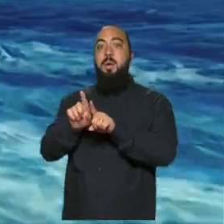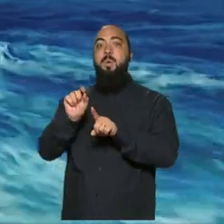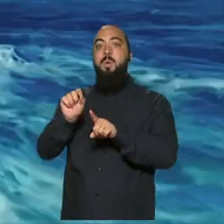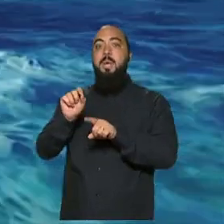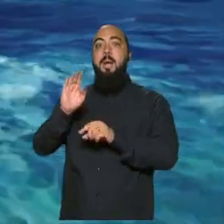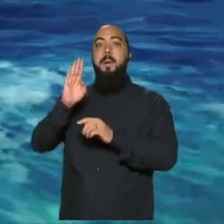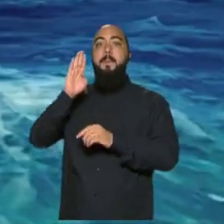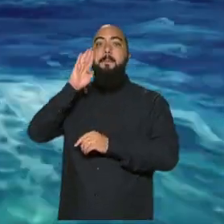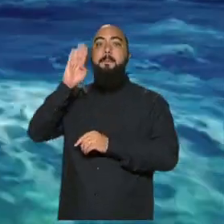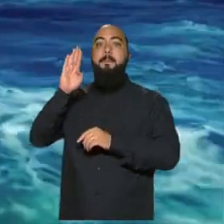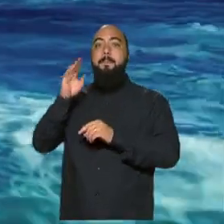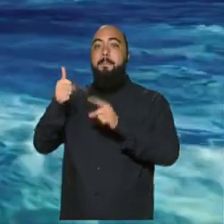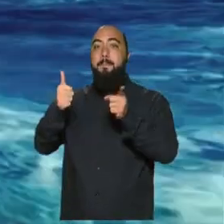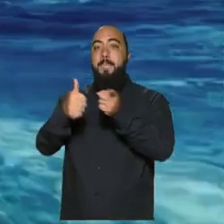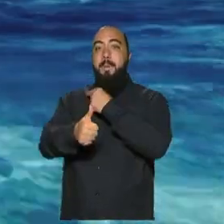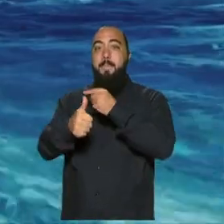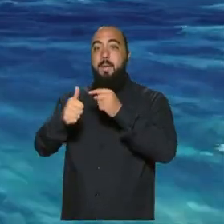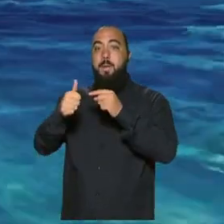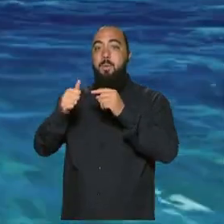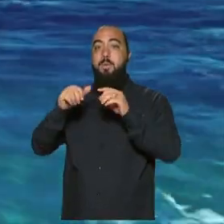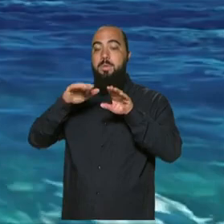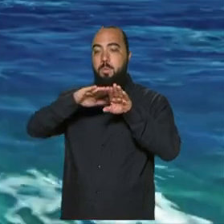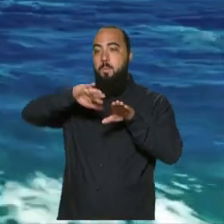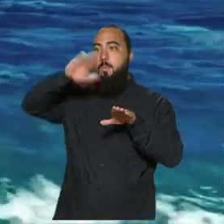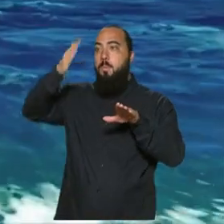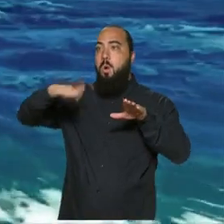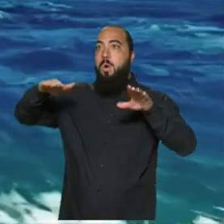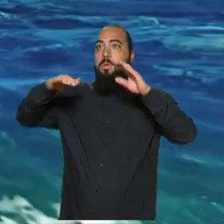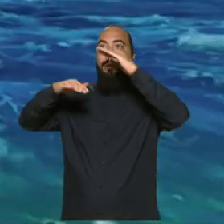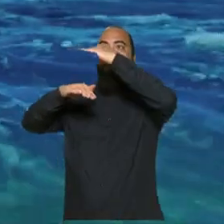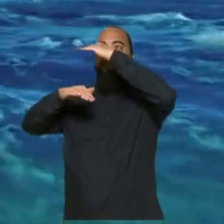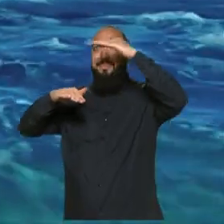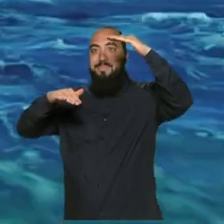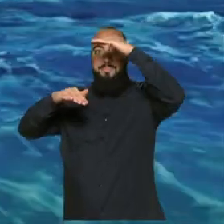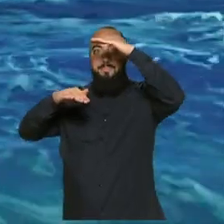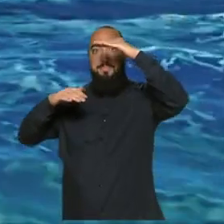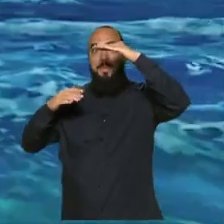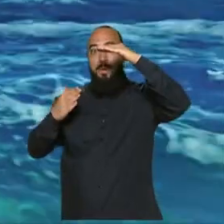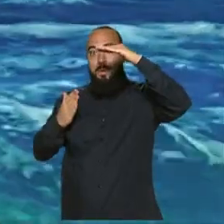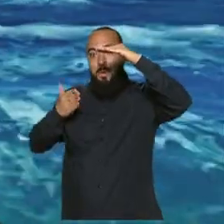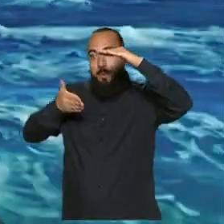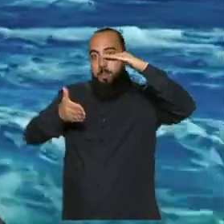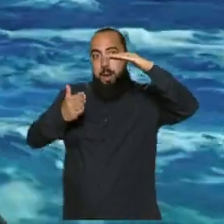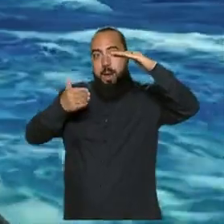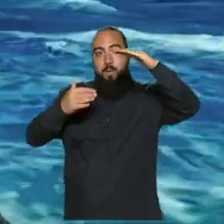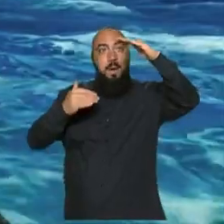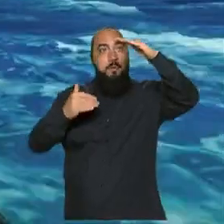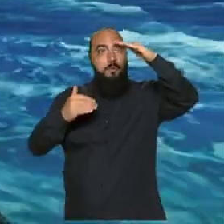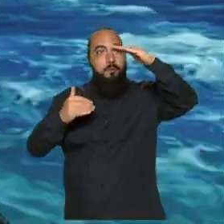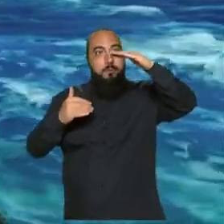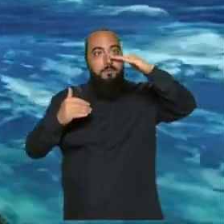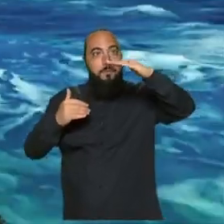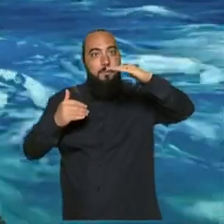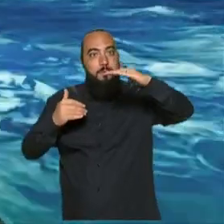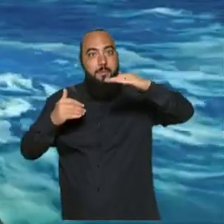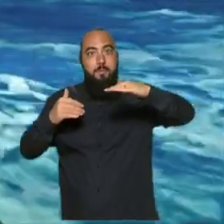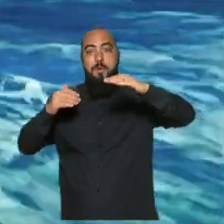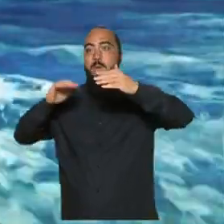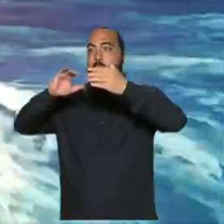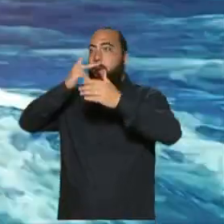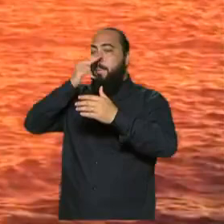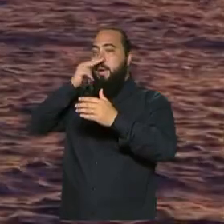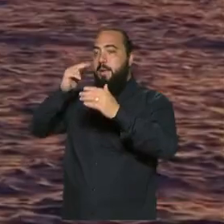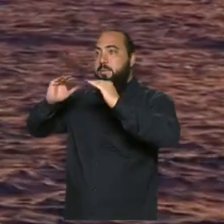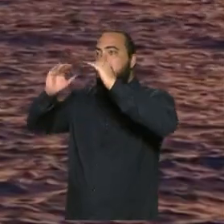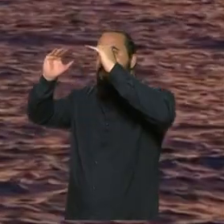Primeiro você avista o topo das montanhas. Para quando o barco vai chegando mais próximo, você consegue avistar